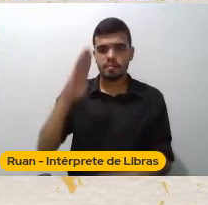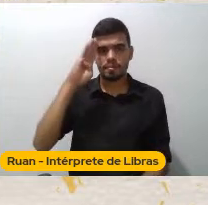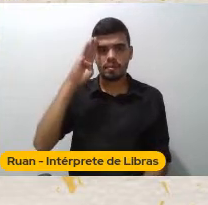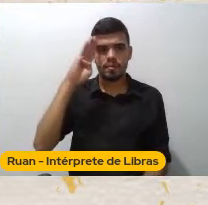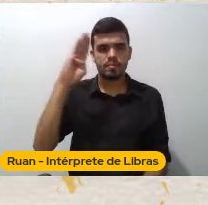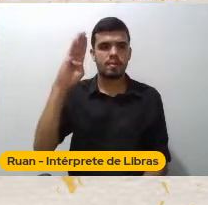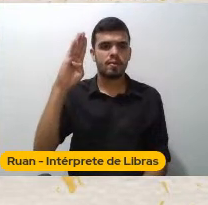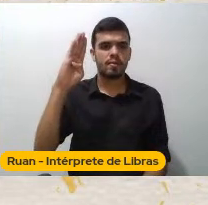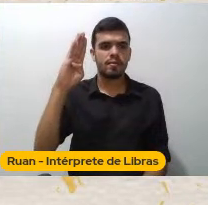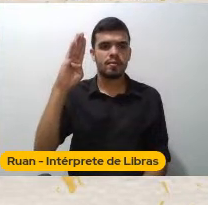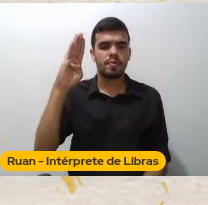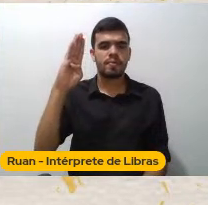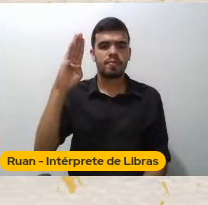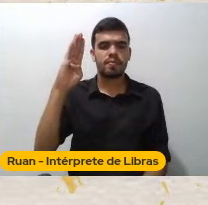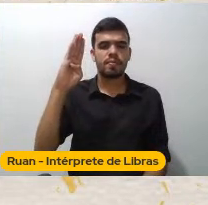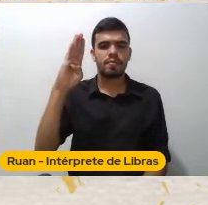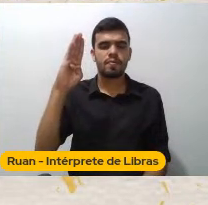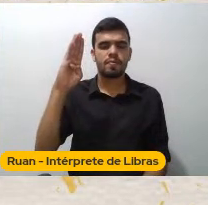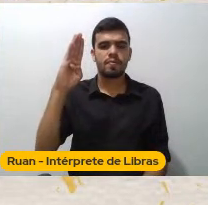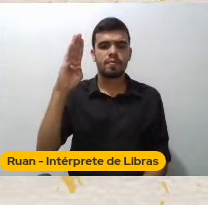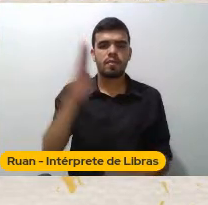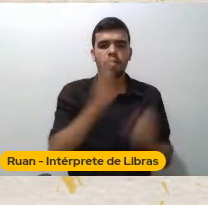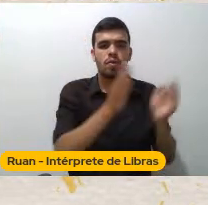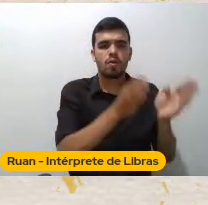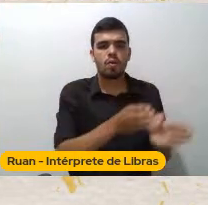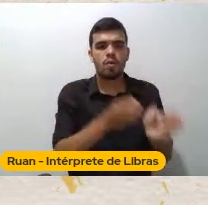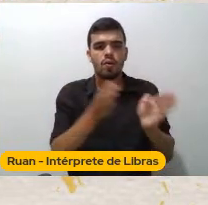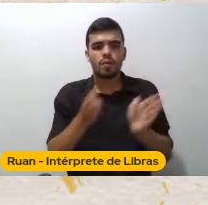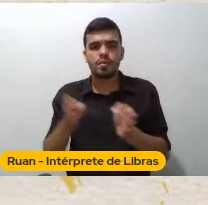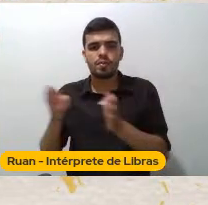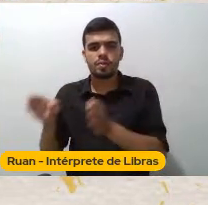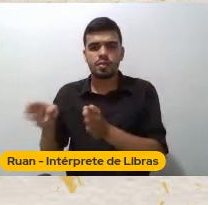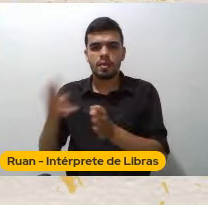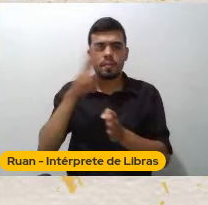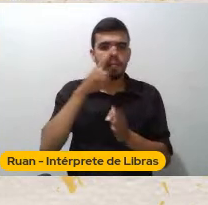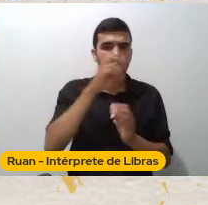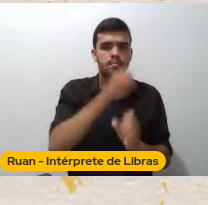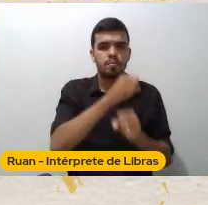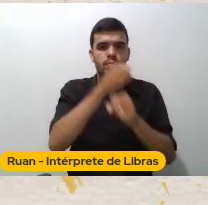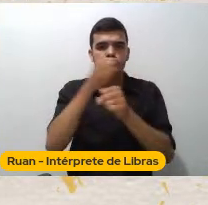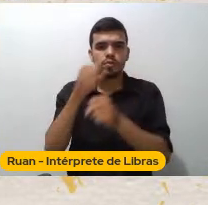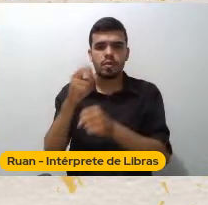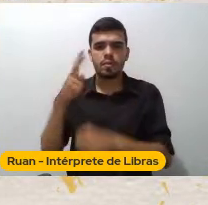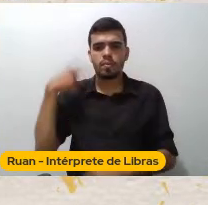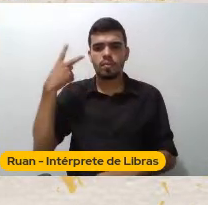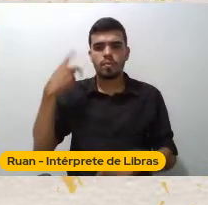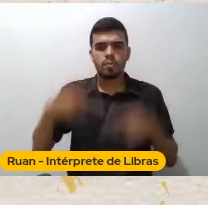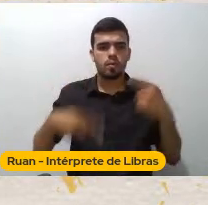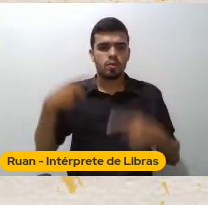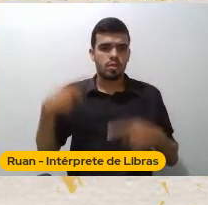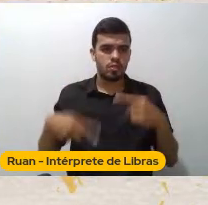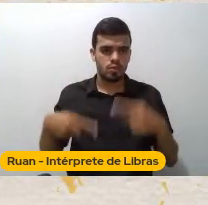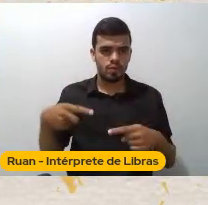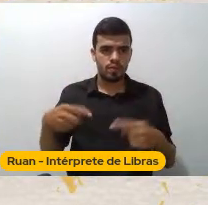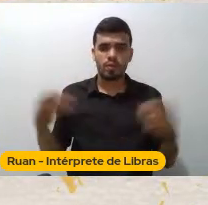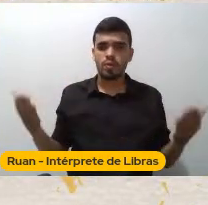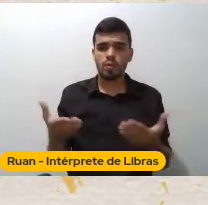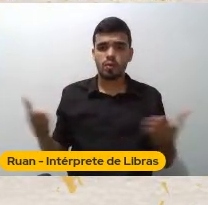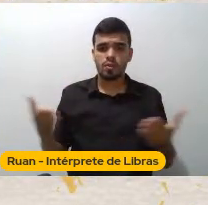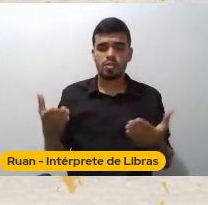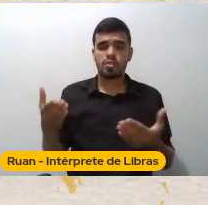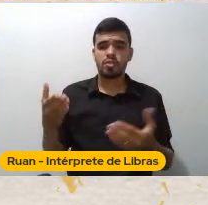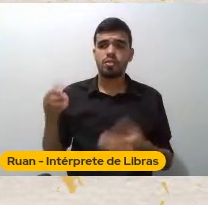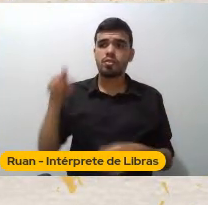Na ordem Na ordem Do poder político Né? E hoje os Estados Unidos Faz isso Eles inventam O árabe Né? Eles